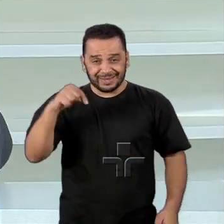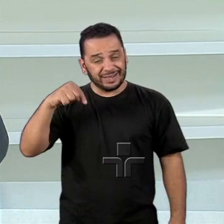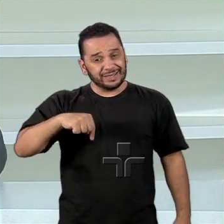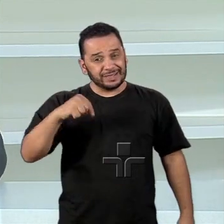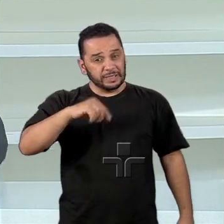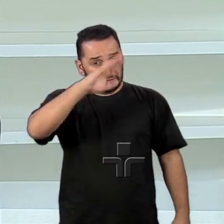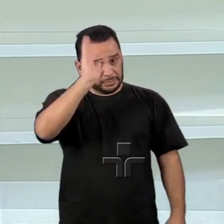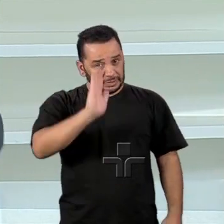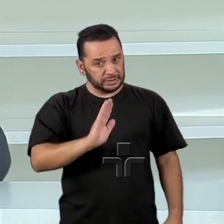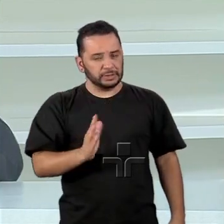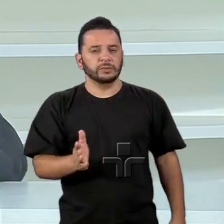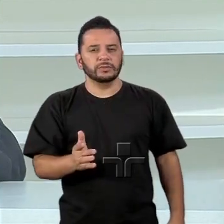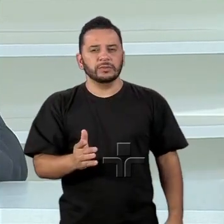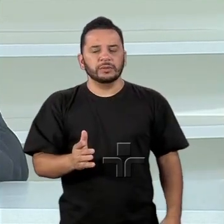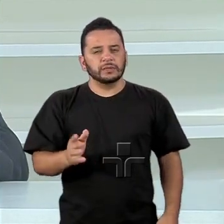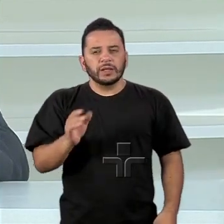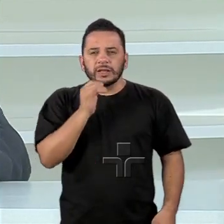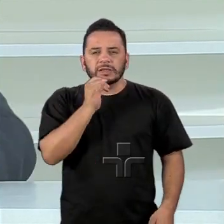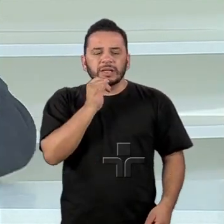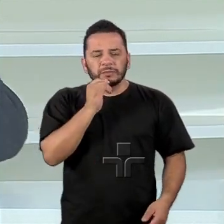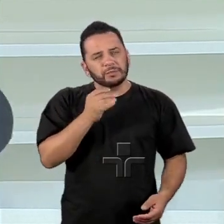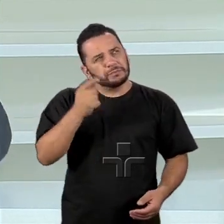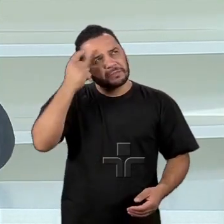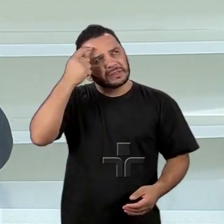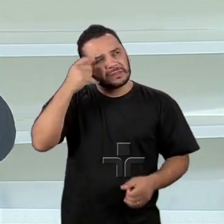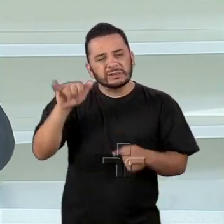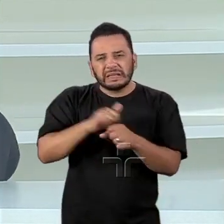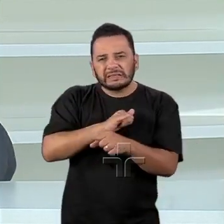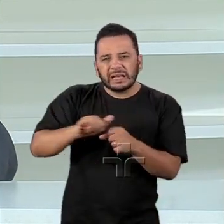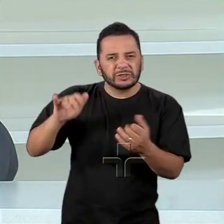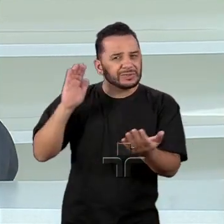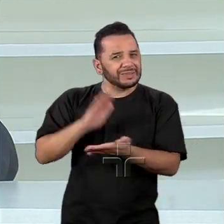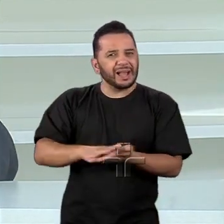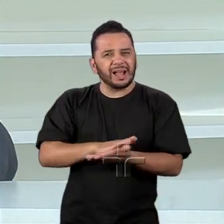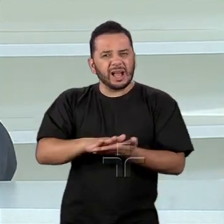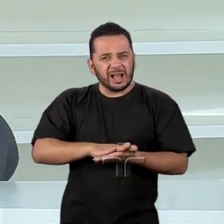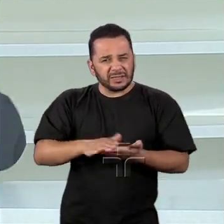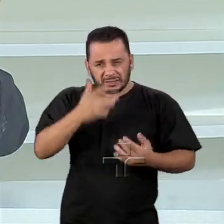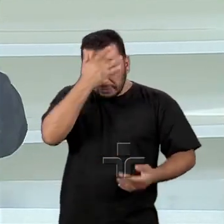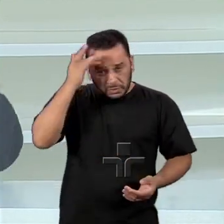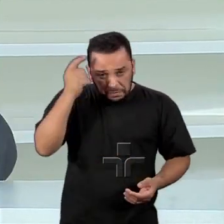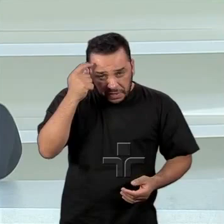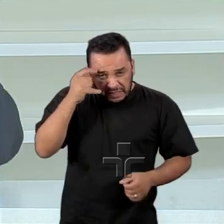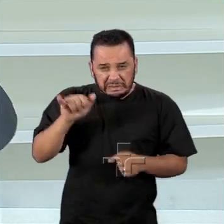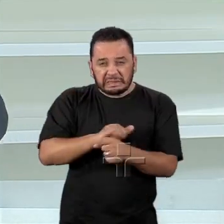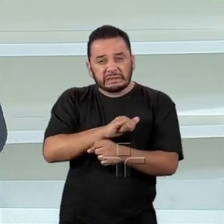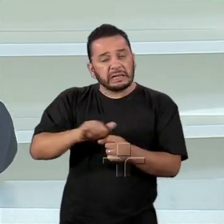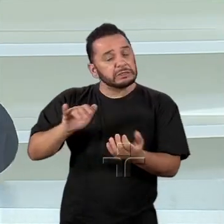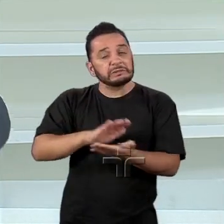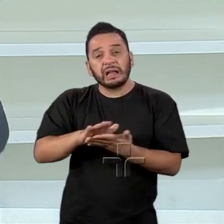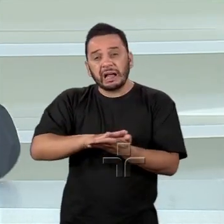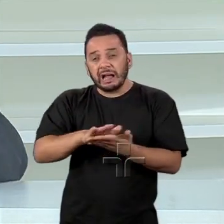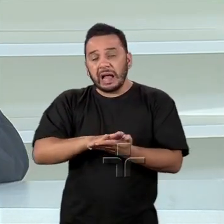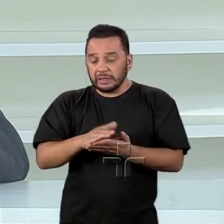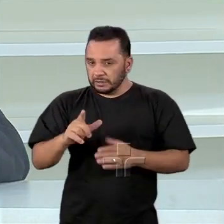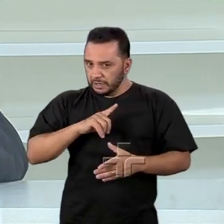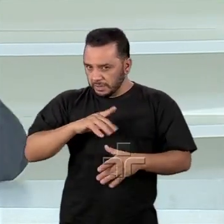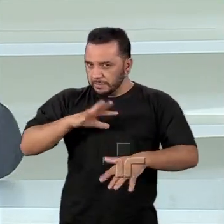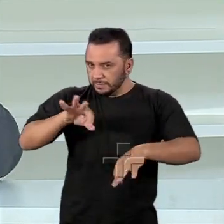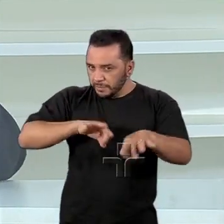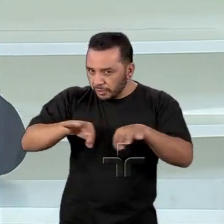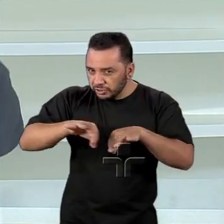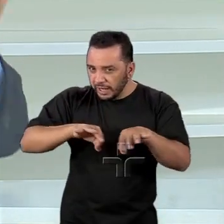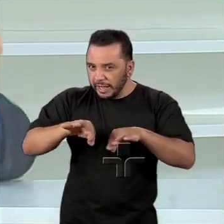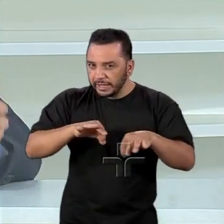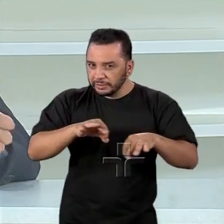uma ausência de pensamento estratégico. Não se pensa estrategicamente. Então, esses programas que estão aí em curso, estão